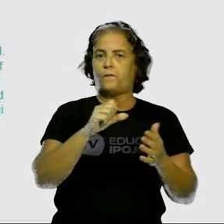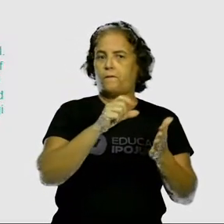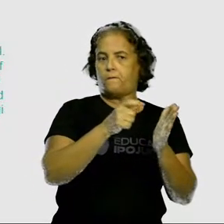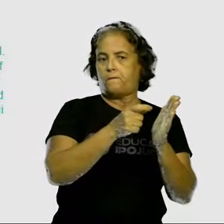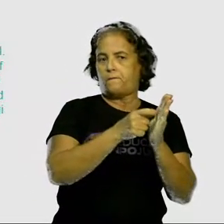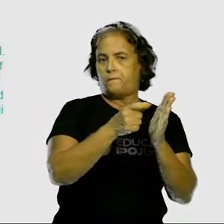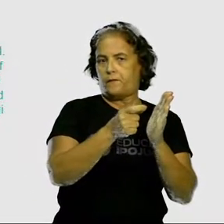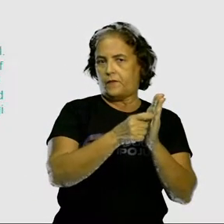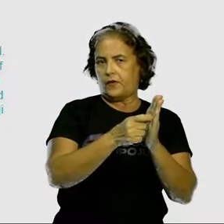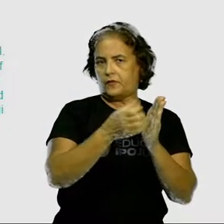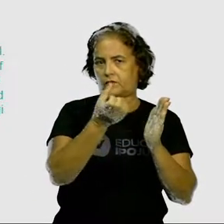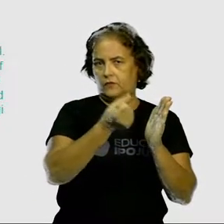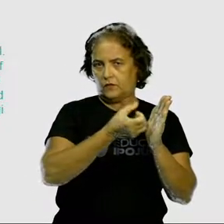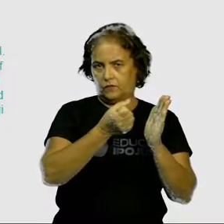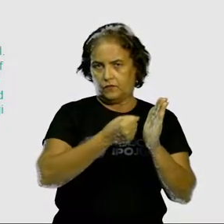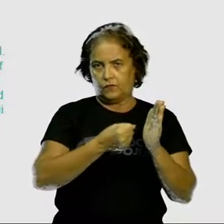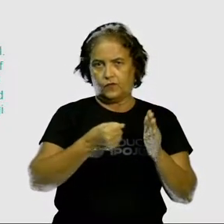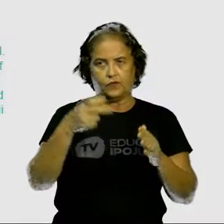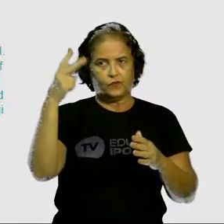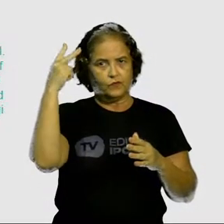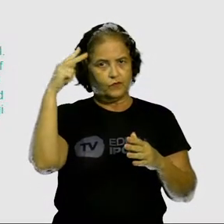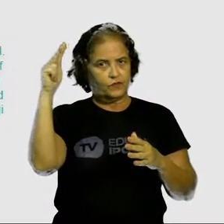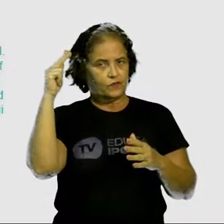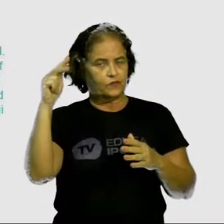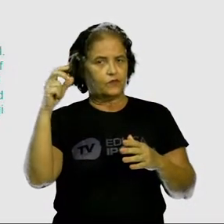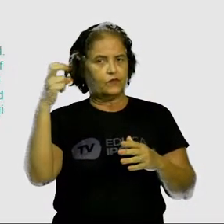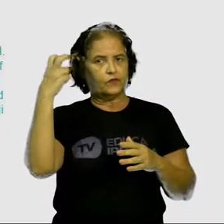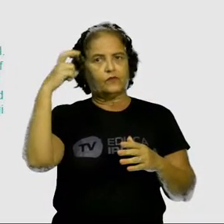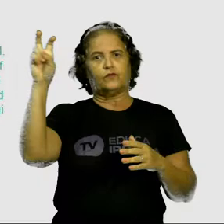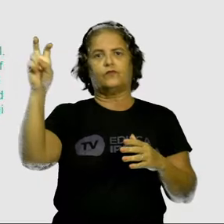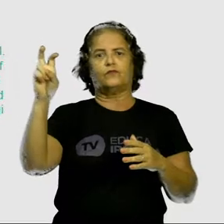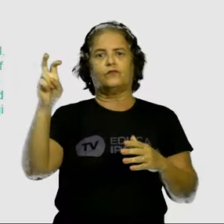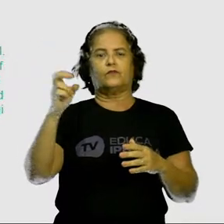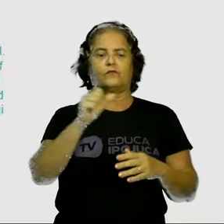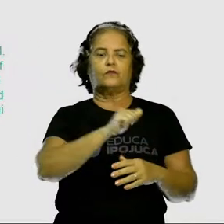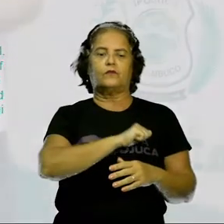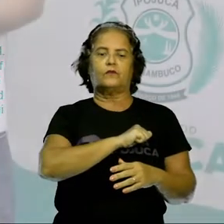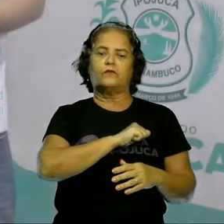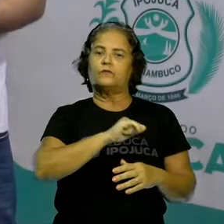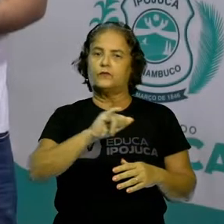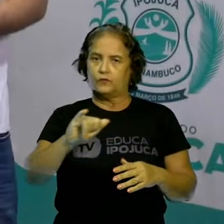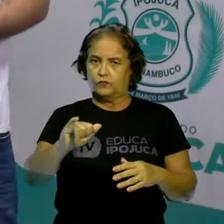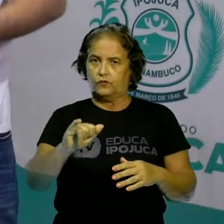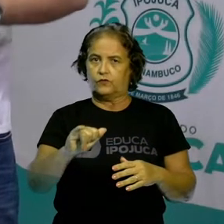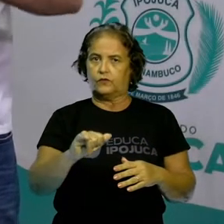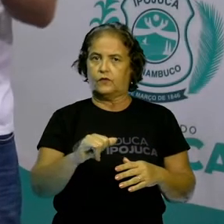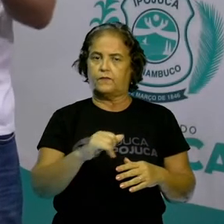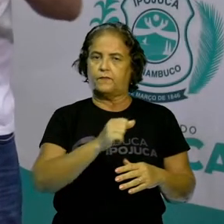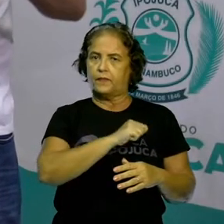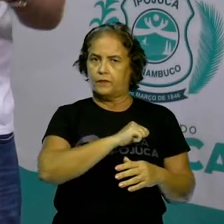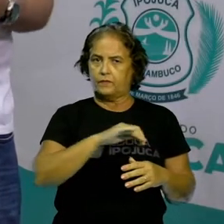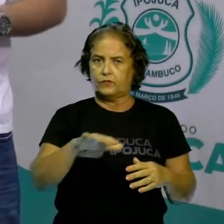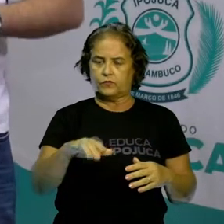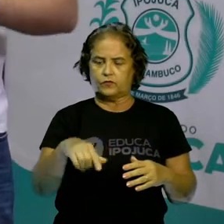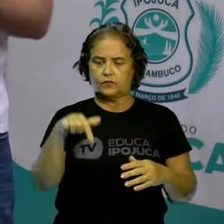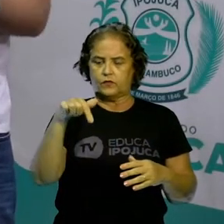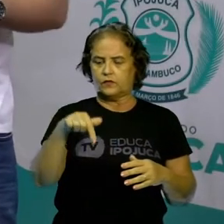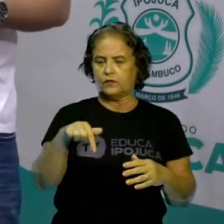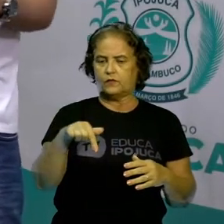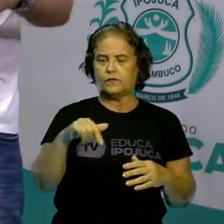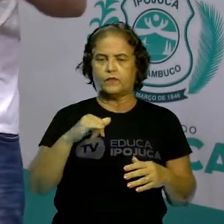de Pujuca. Então, Pujuca tem uma importância muito grande aqui em Pernambuco. Nós temos aqui